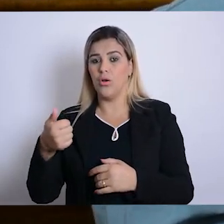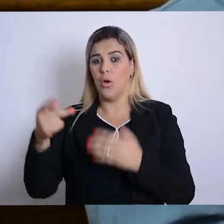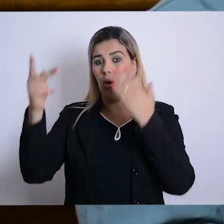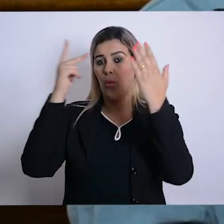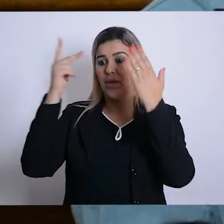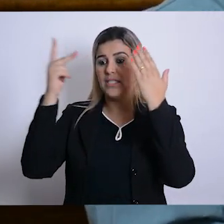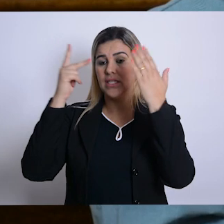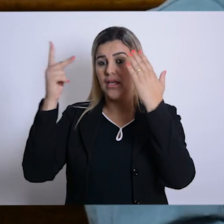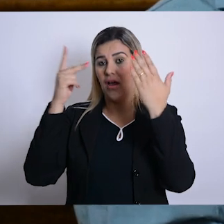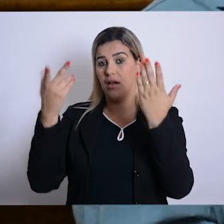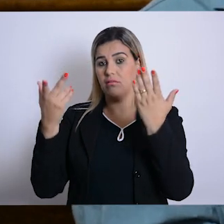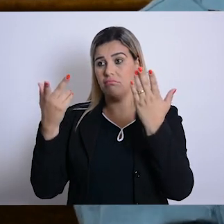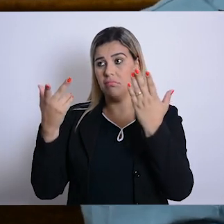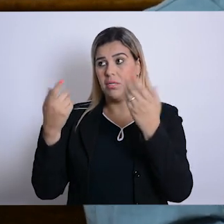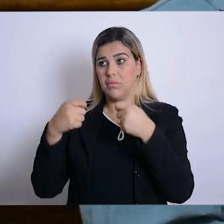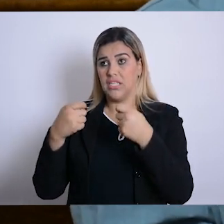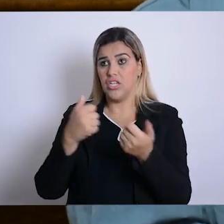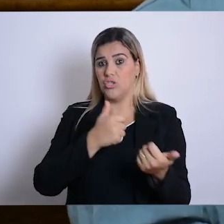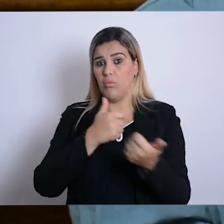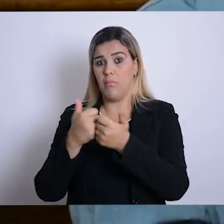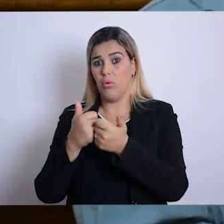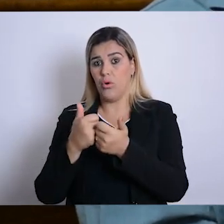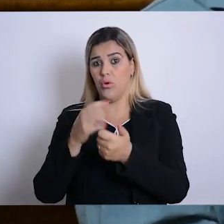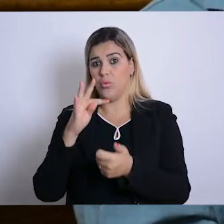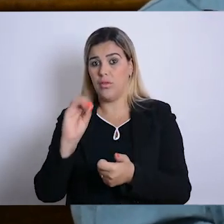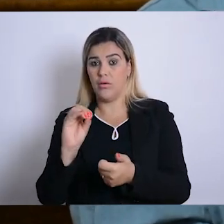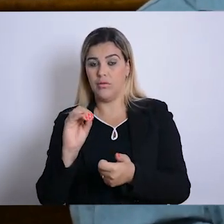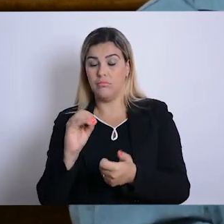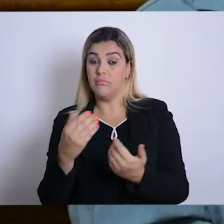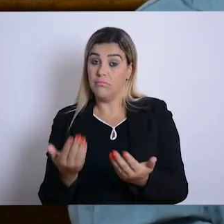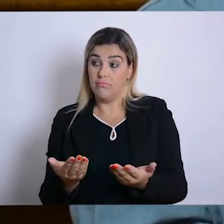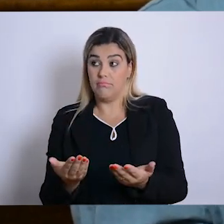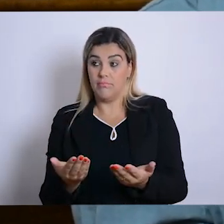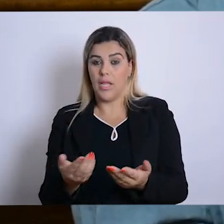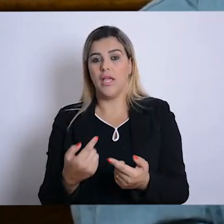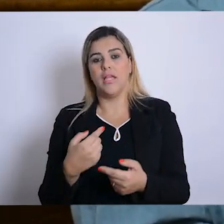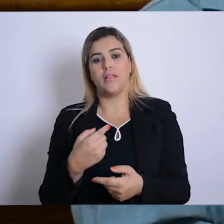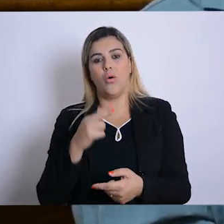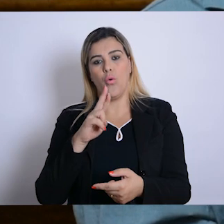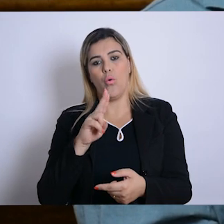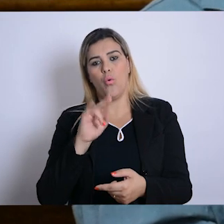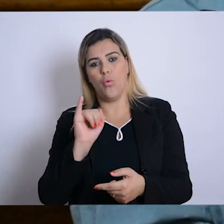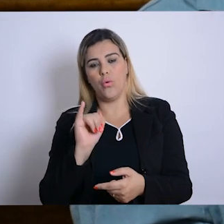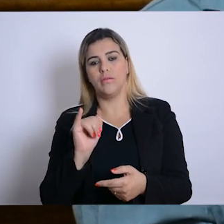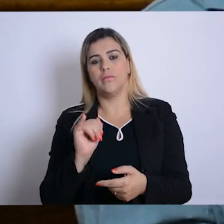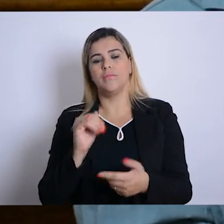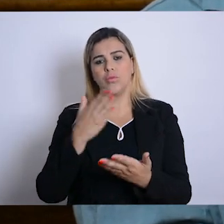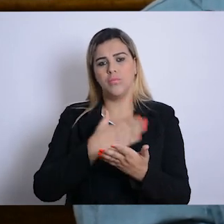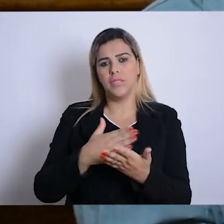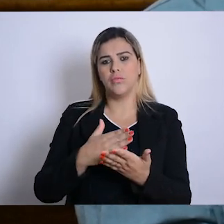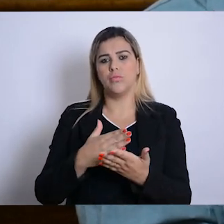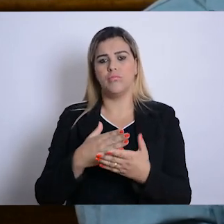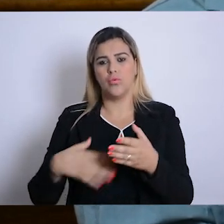terapeuta ocupacional para fazer um trabalho interprofissional. Então, ele iniciou muito cedo grupos